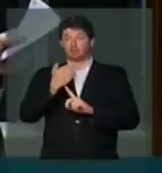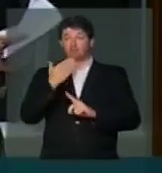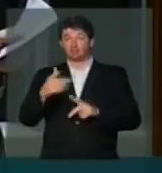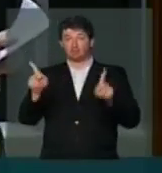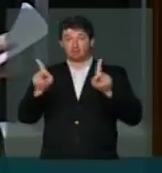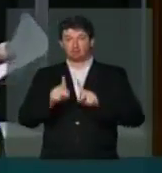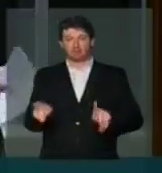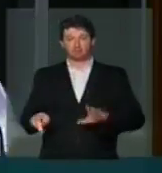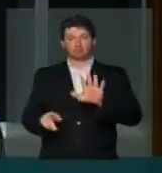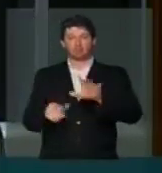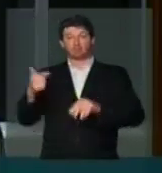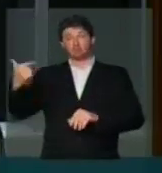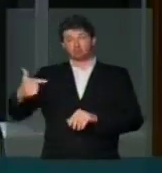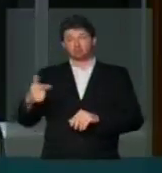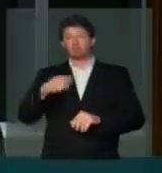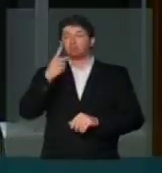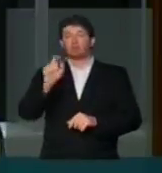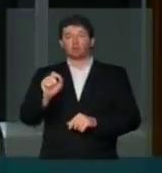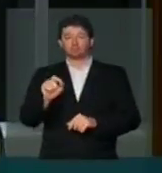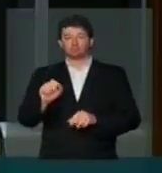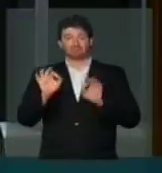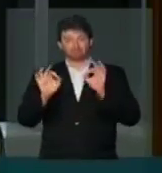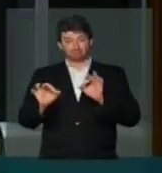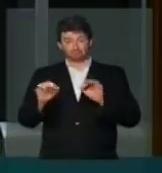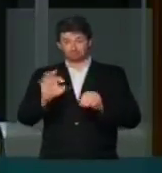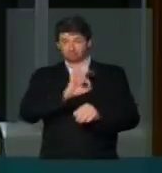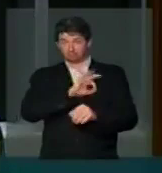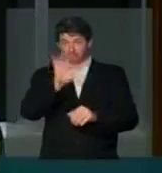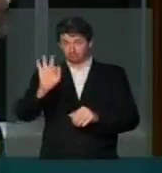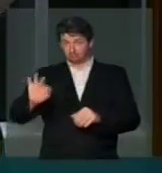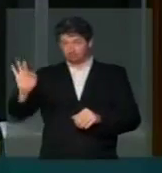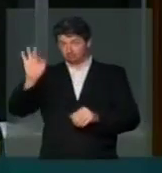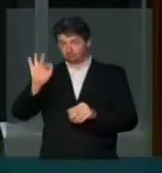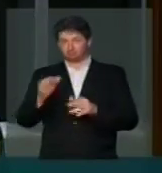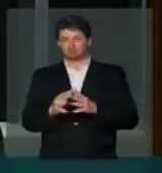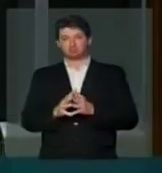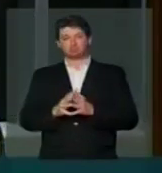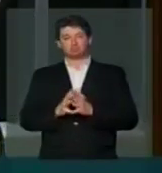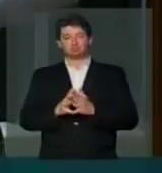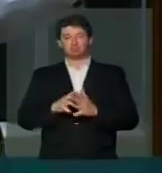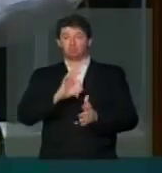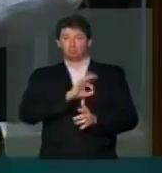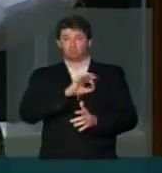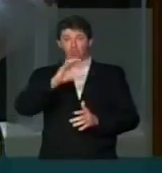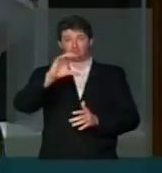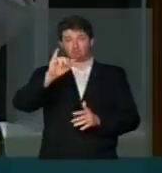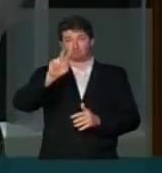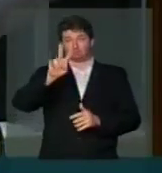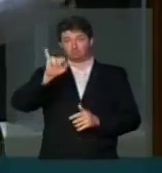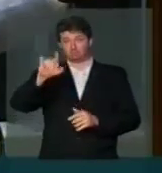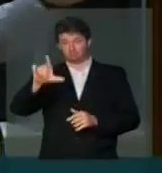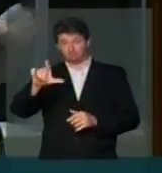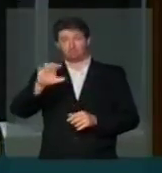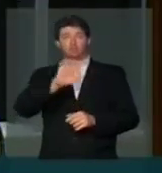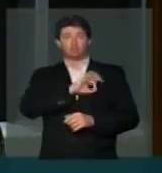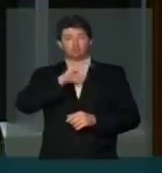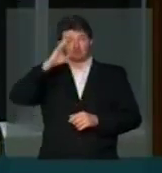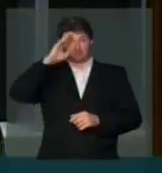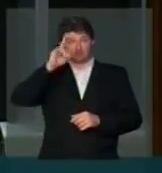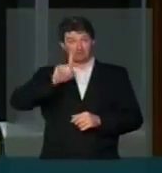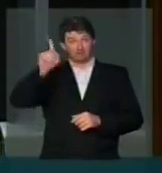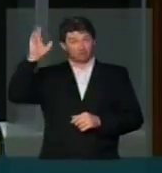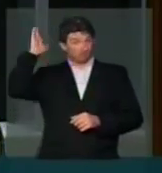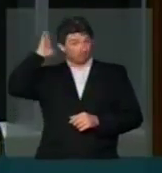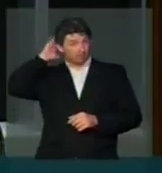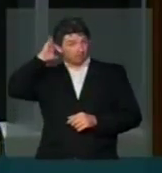questão é exatamente para dizer que a Polícia Federal, as Polícias Civil e a Militar no Pará,